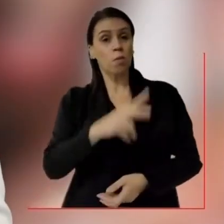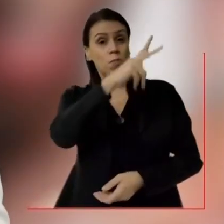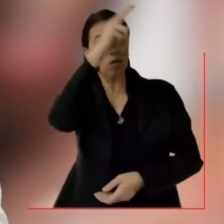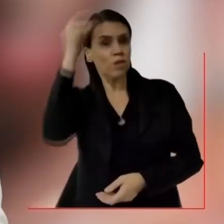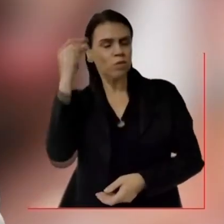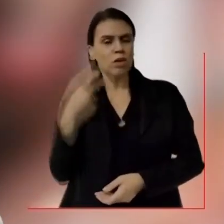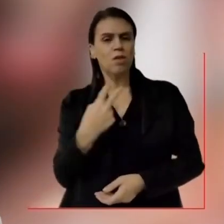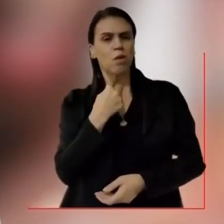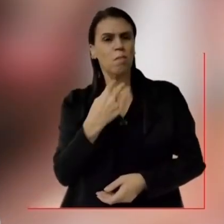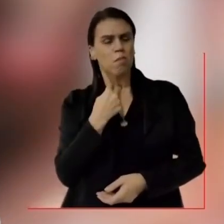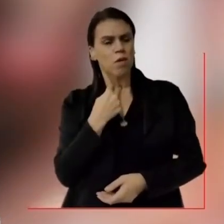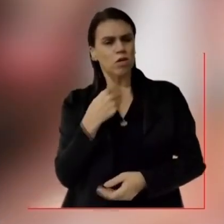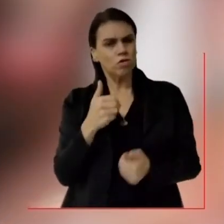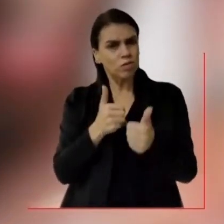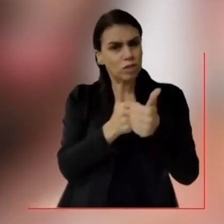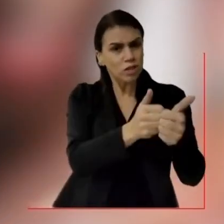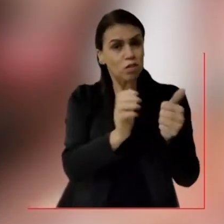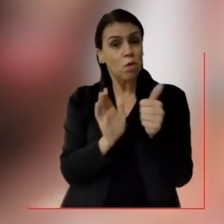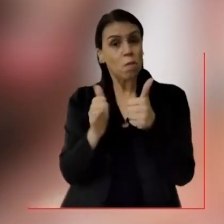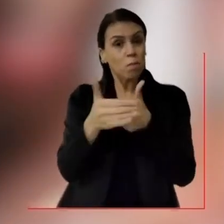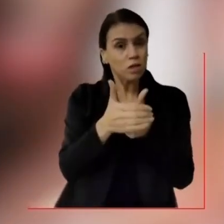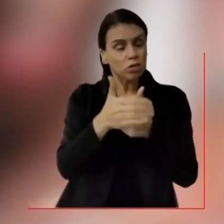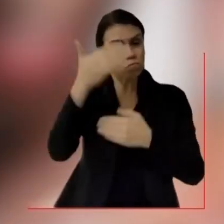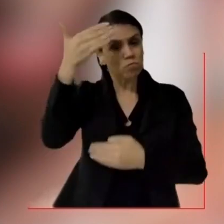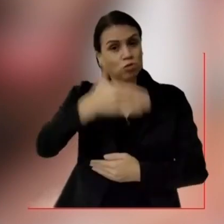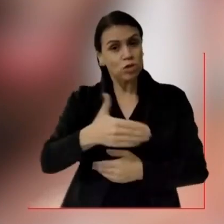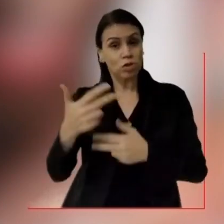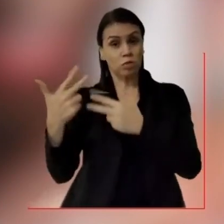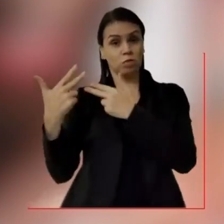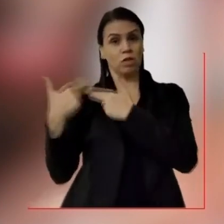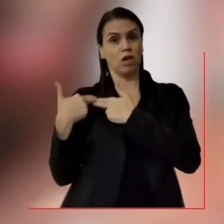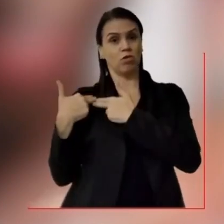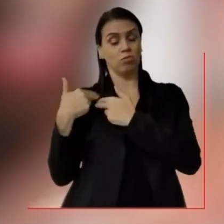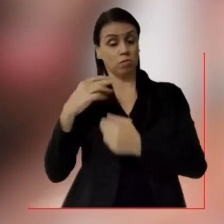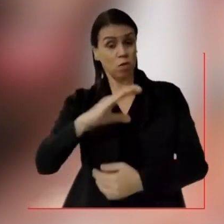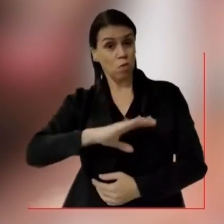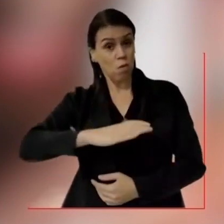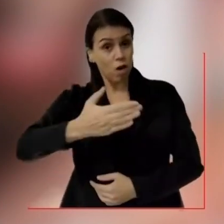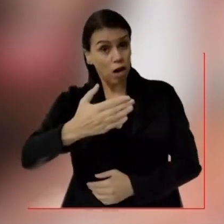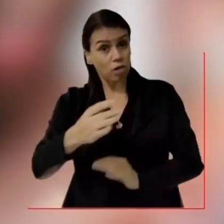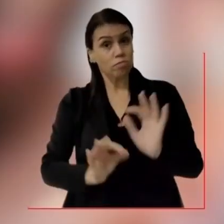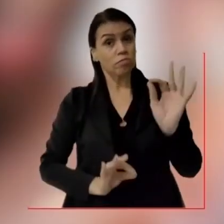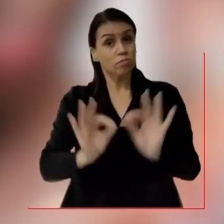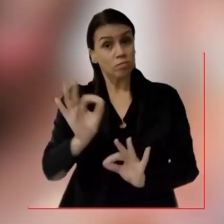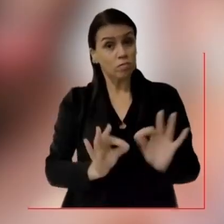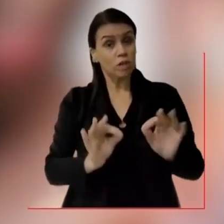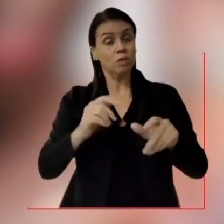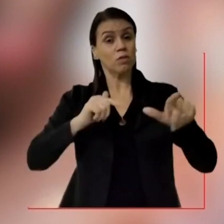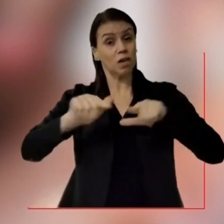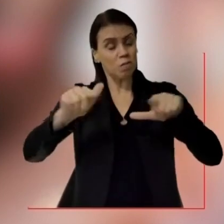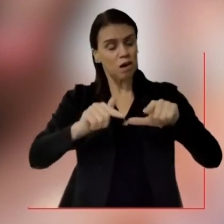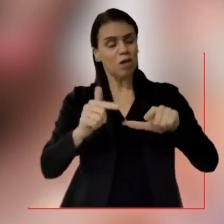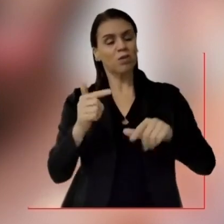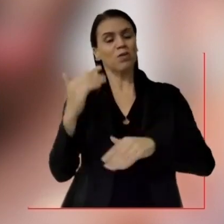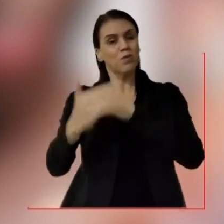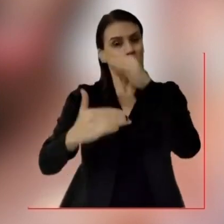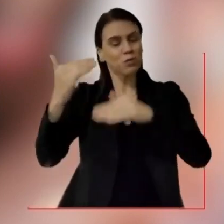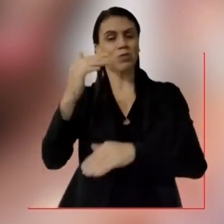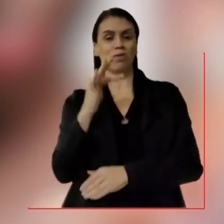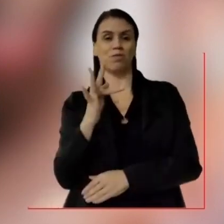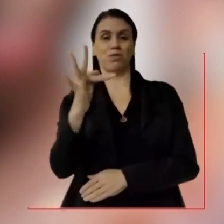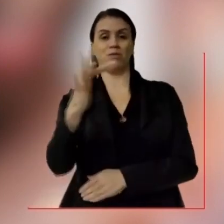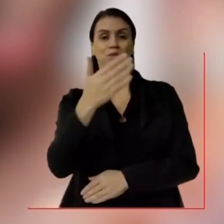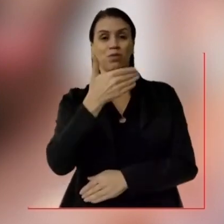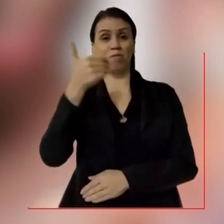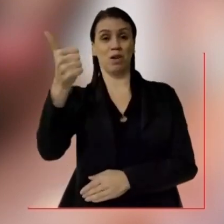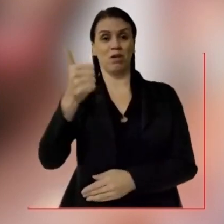prefeitura não pode seguir tão tímida e omissa diante de tanta responsabilidade. Com coragem, planejamento e